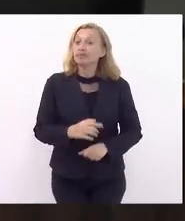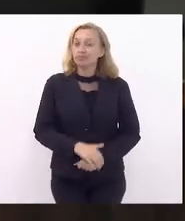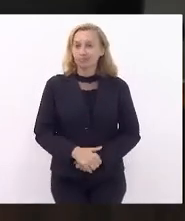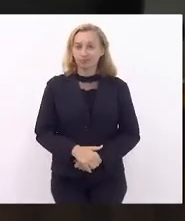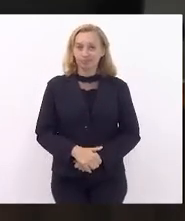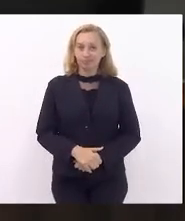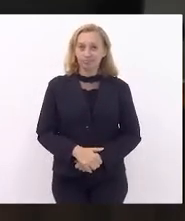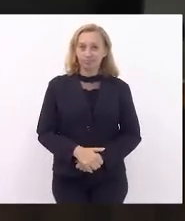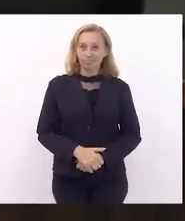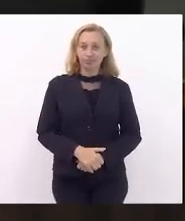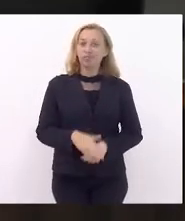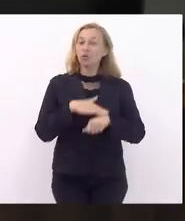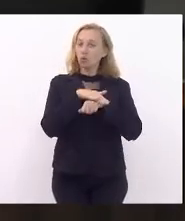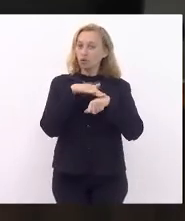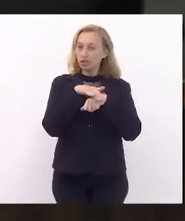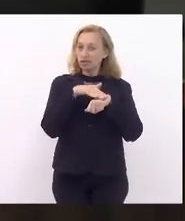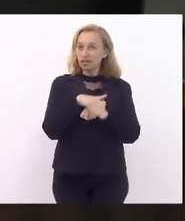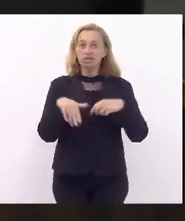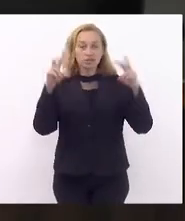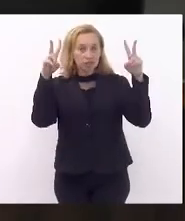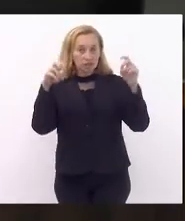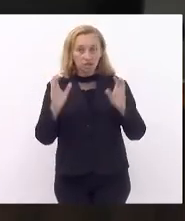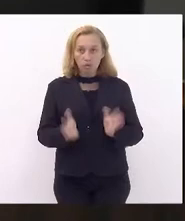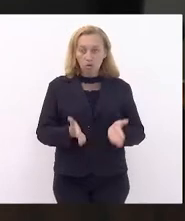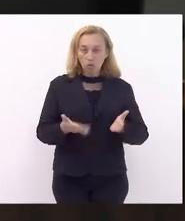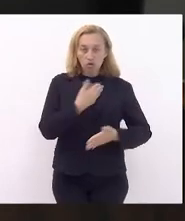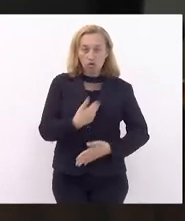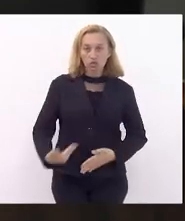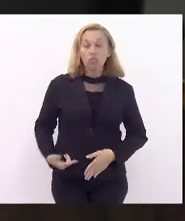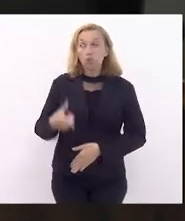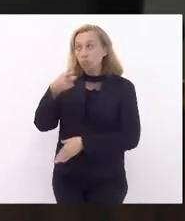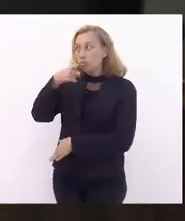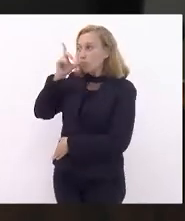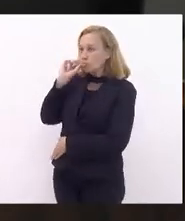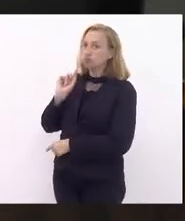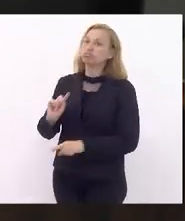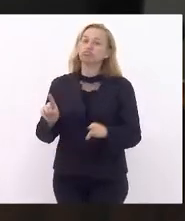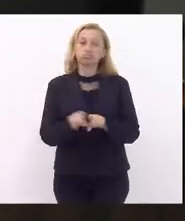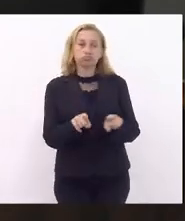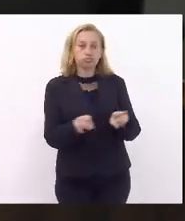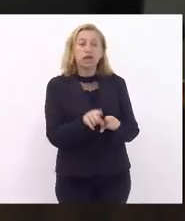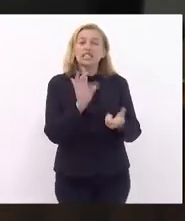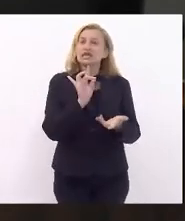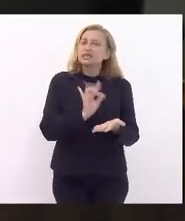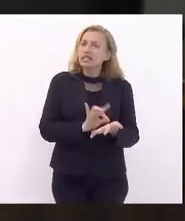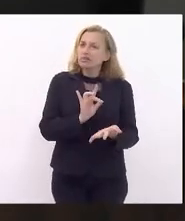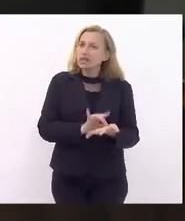porque eu conversei sobre esse tema hoje com o governador e ontem. Na verdade,